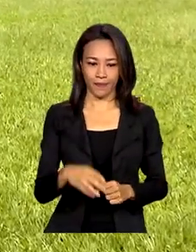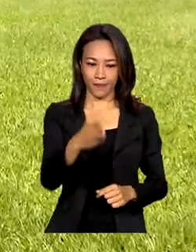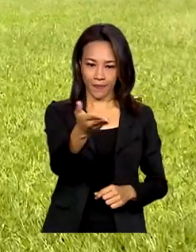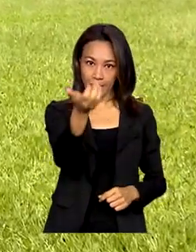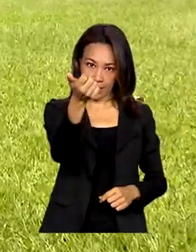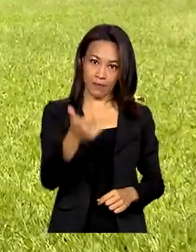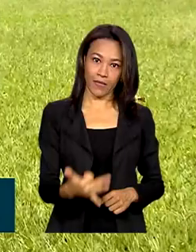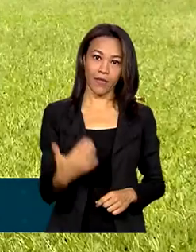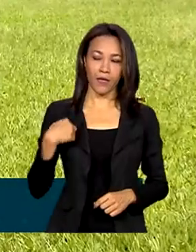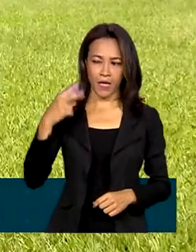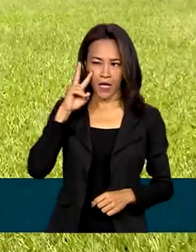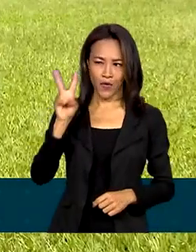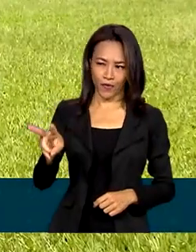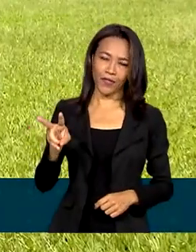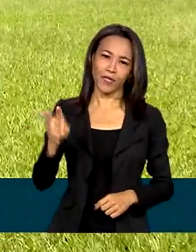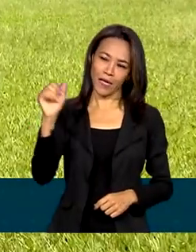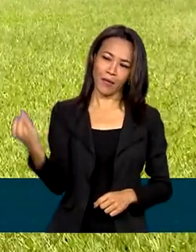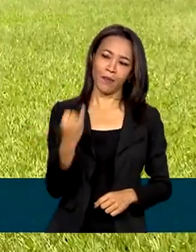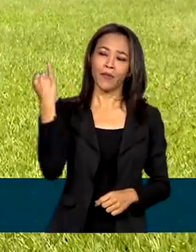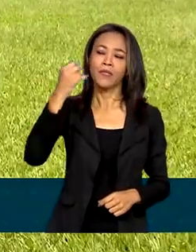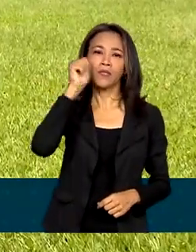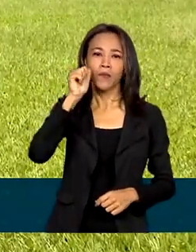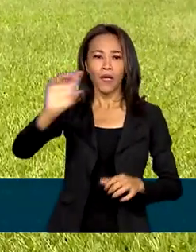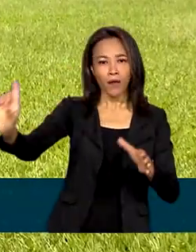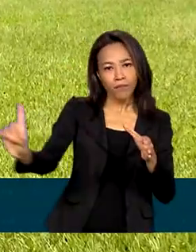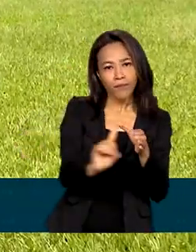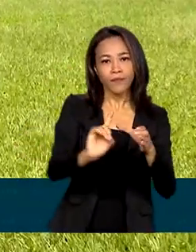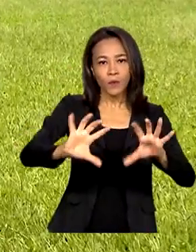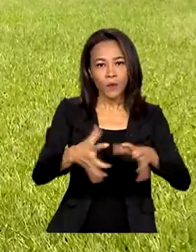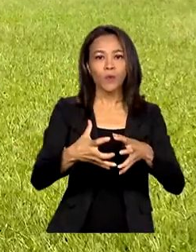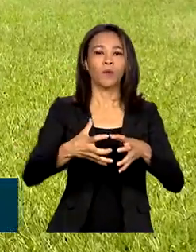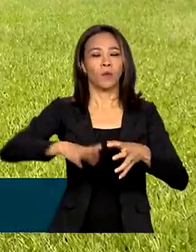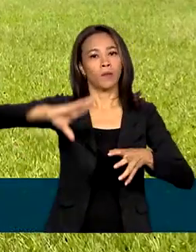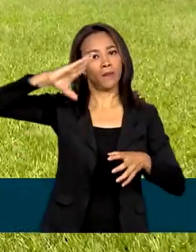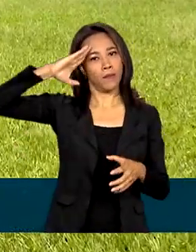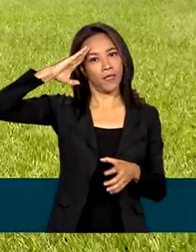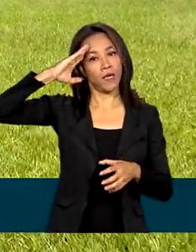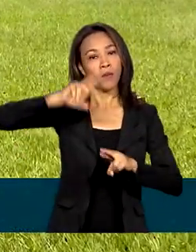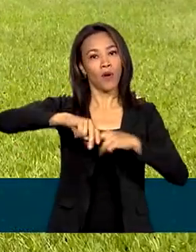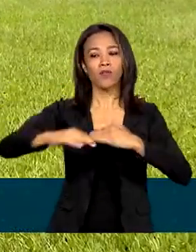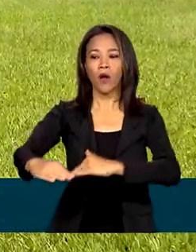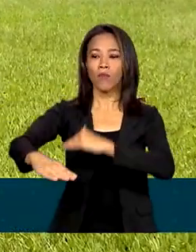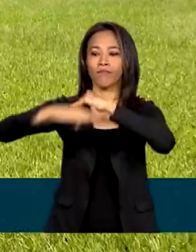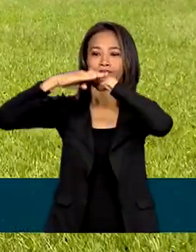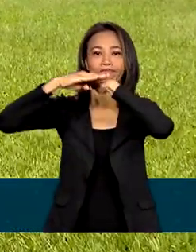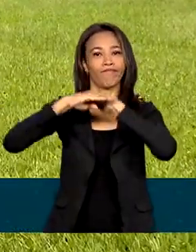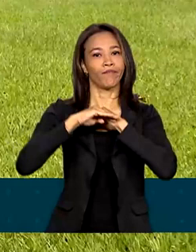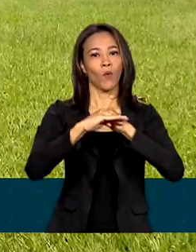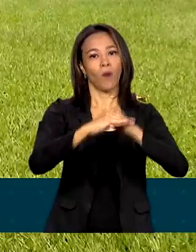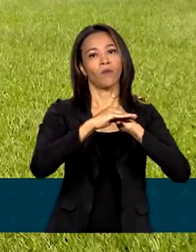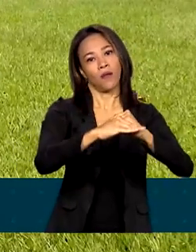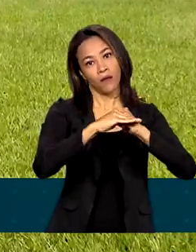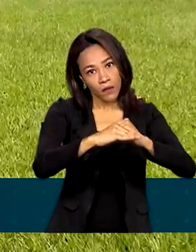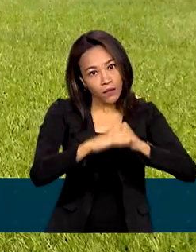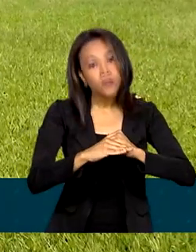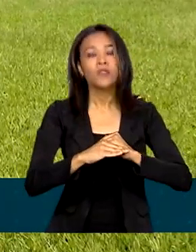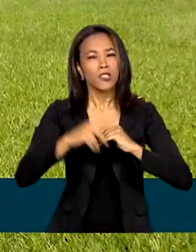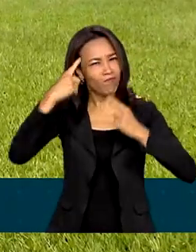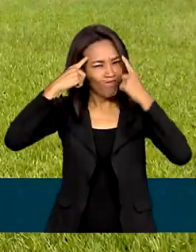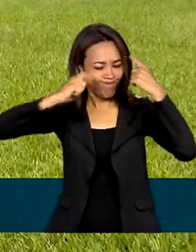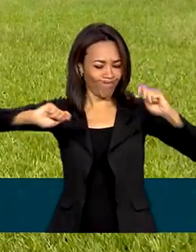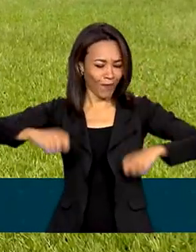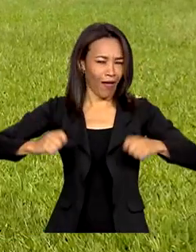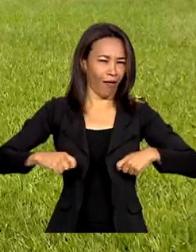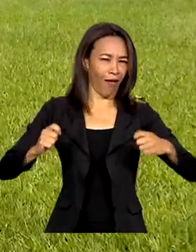vejo a importância da mulher inserida no meio militar justamente por essa situação de igualdade e de capacidade para que possamos